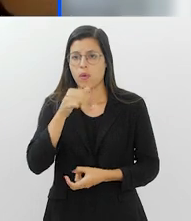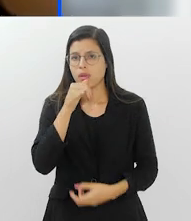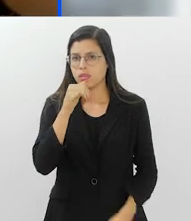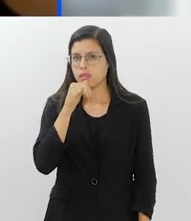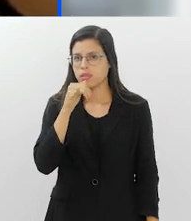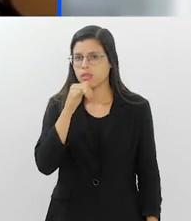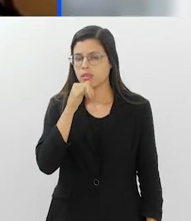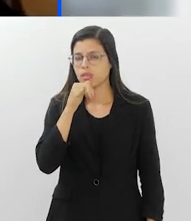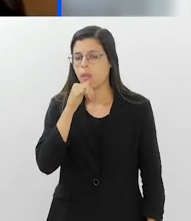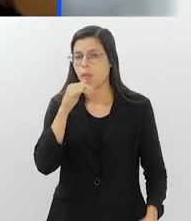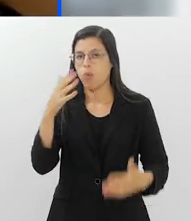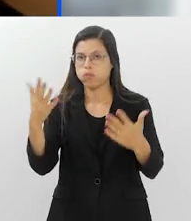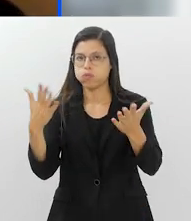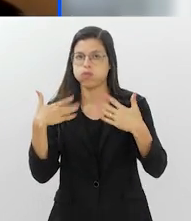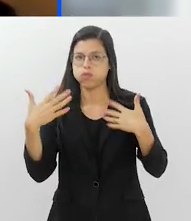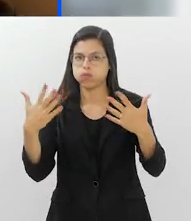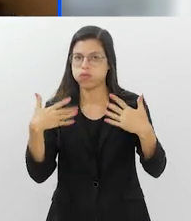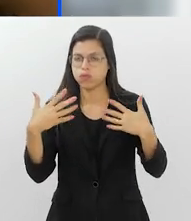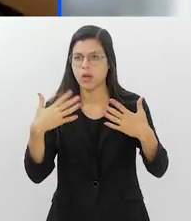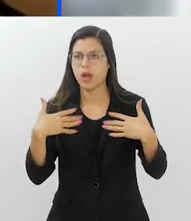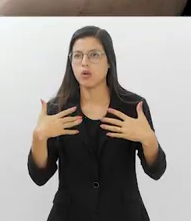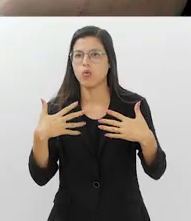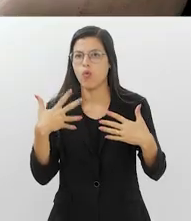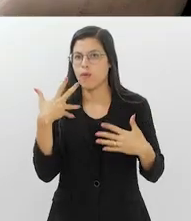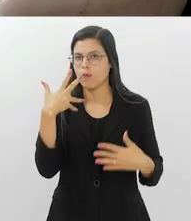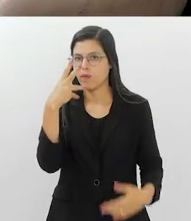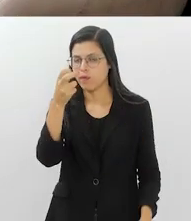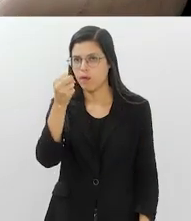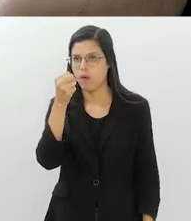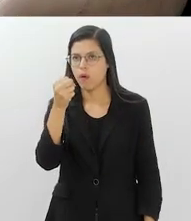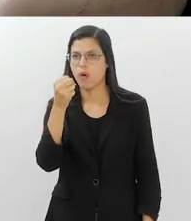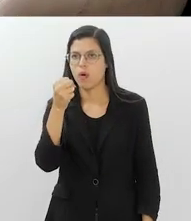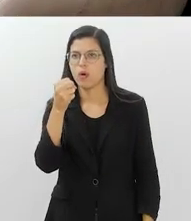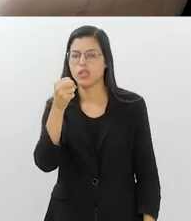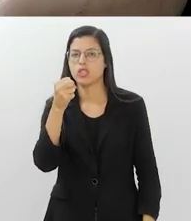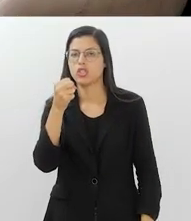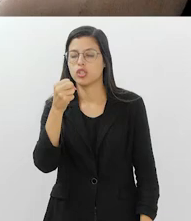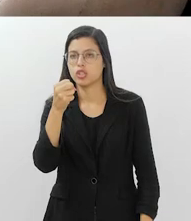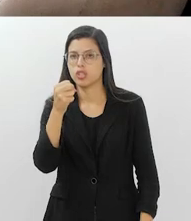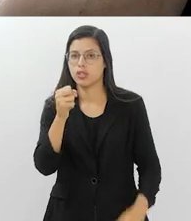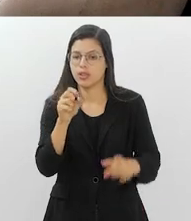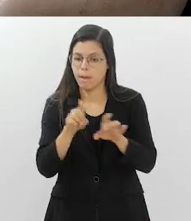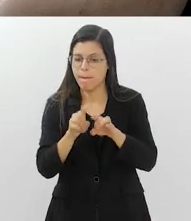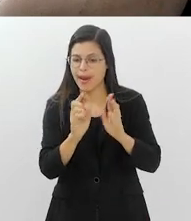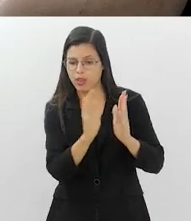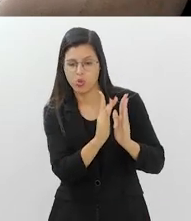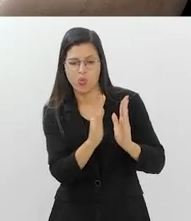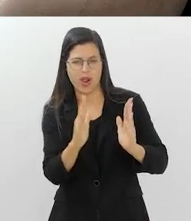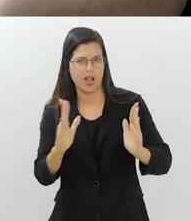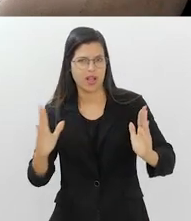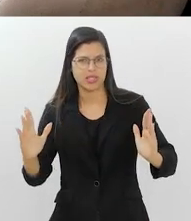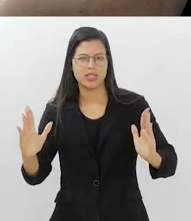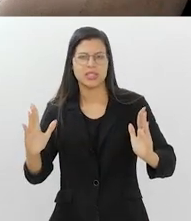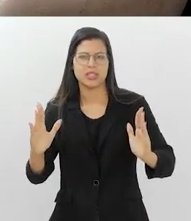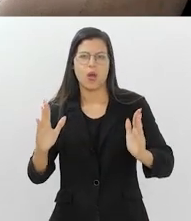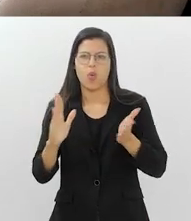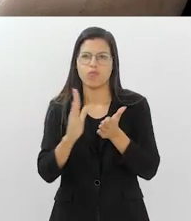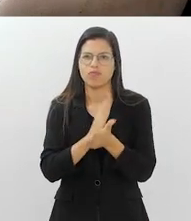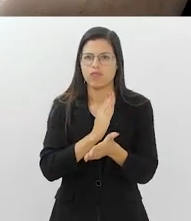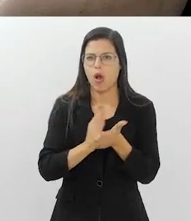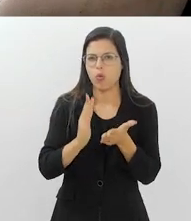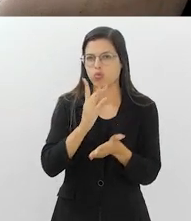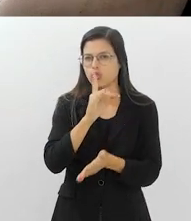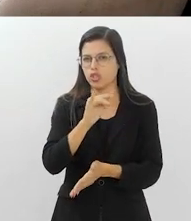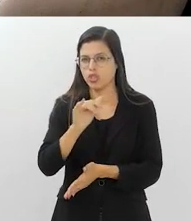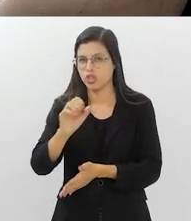Por exemplo, uma onda de calor muito mais intensa e mais prolongada, que acaba, então, durando alguns